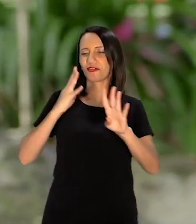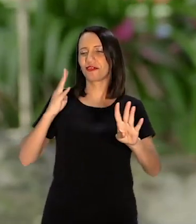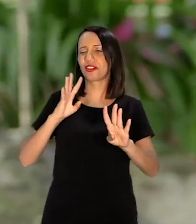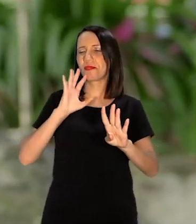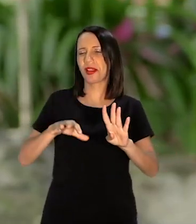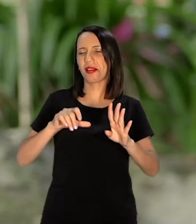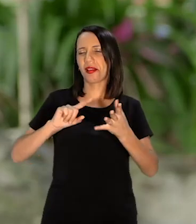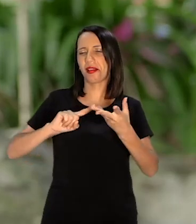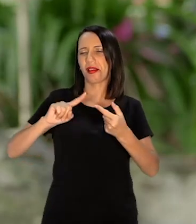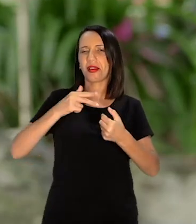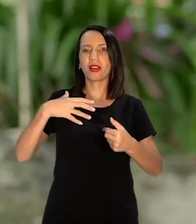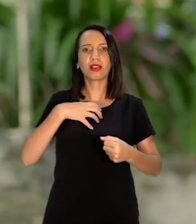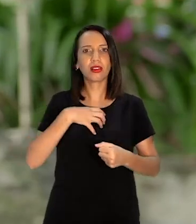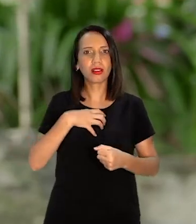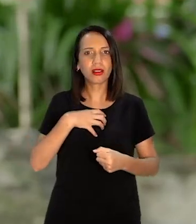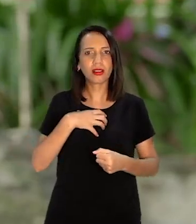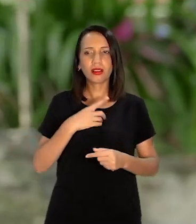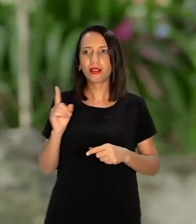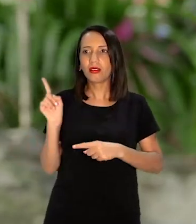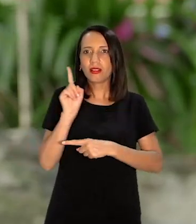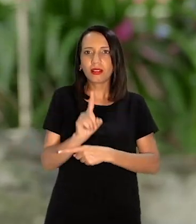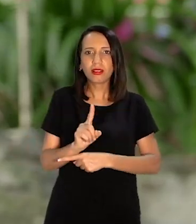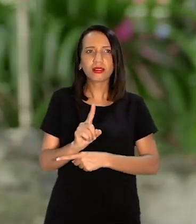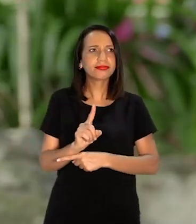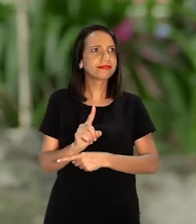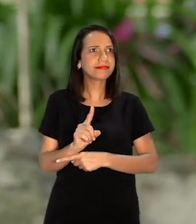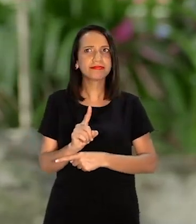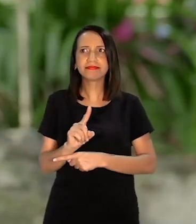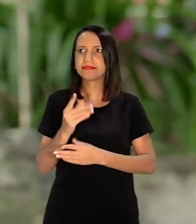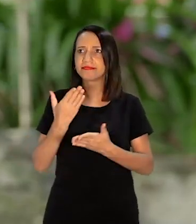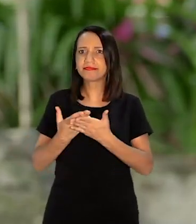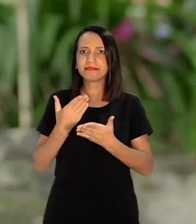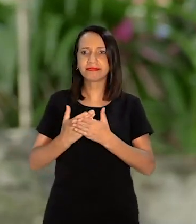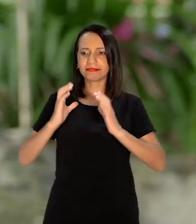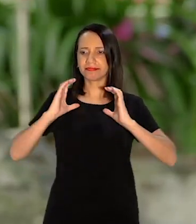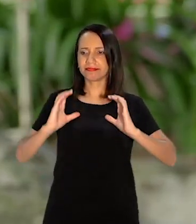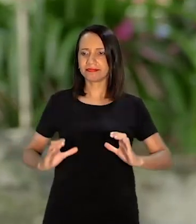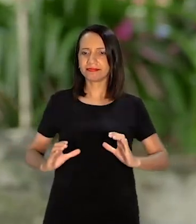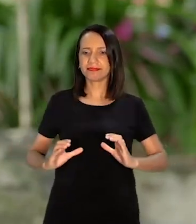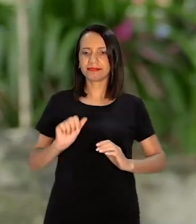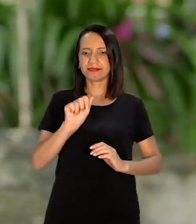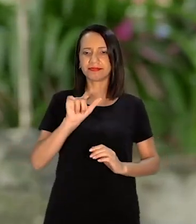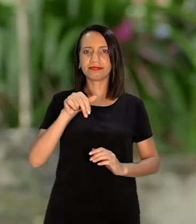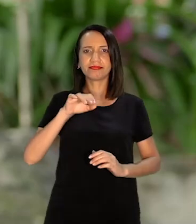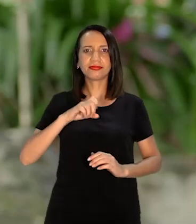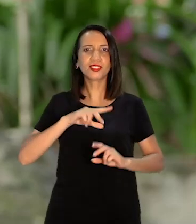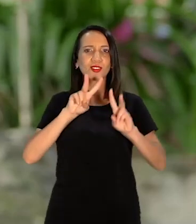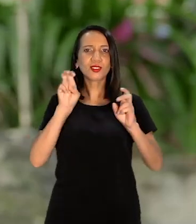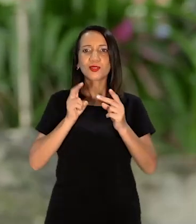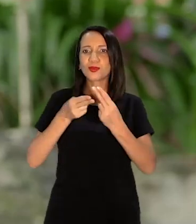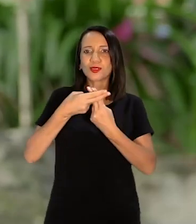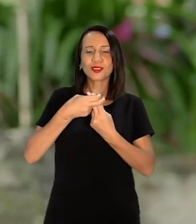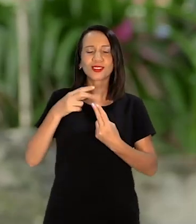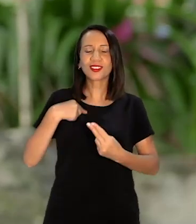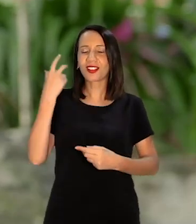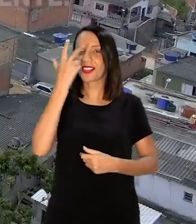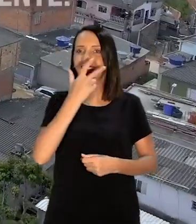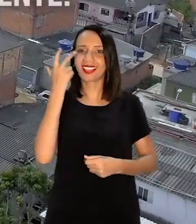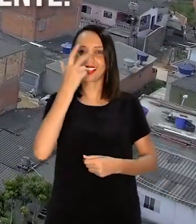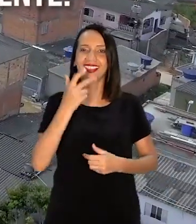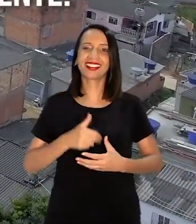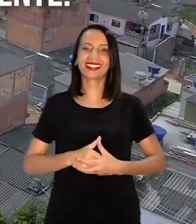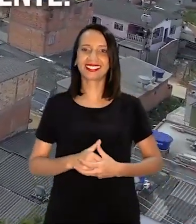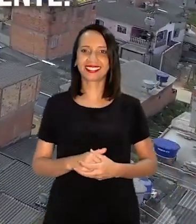não presta E quando eu cheguei aqui Eu tive aula de cidadania Com a Aline Sobre o SUS E aí eu me apaixonei